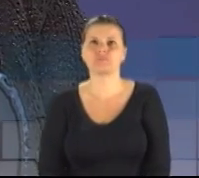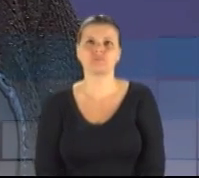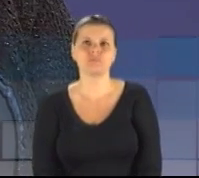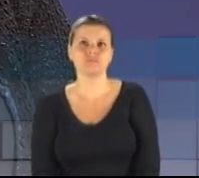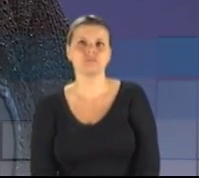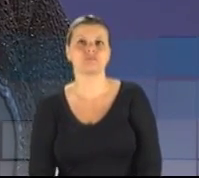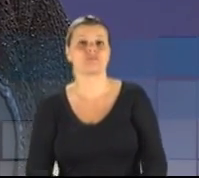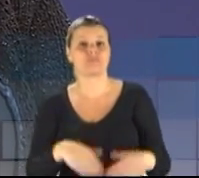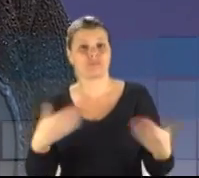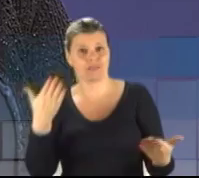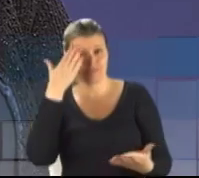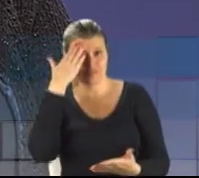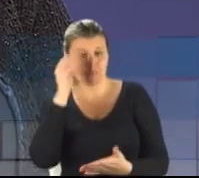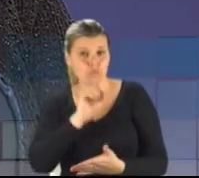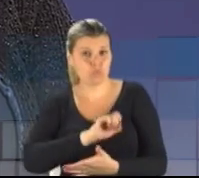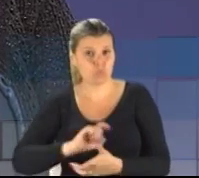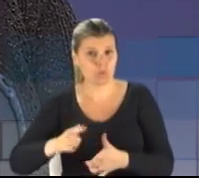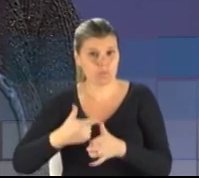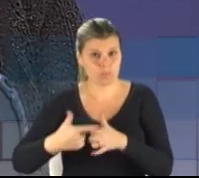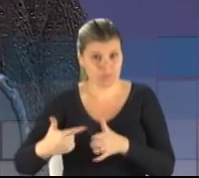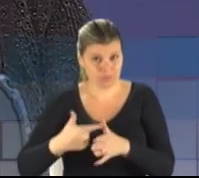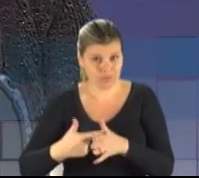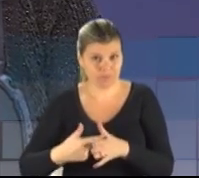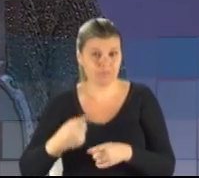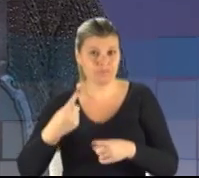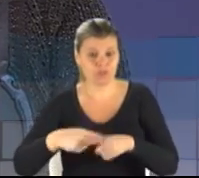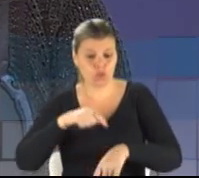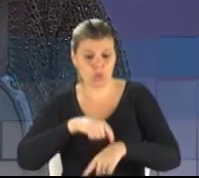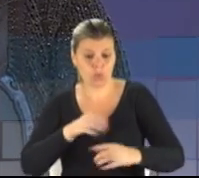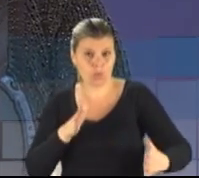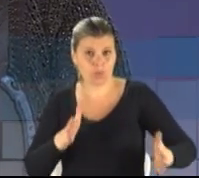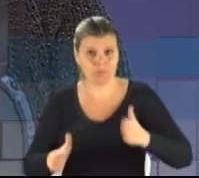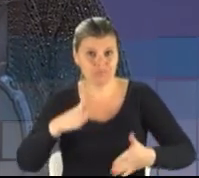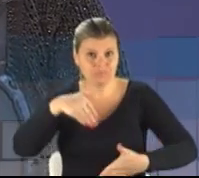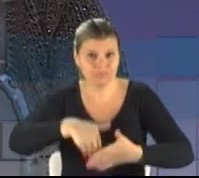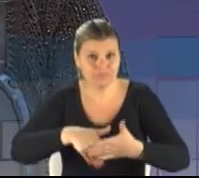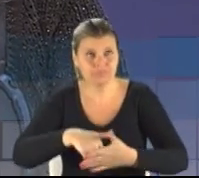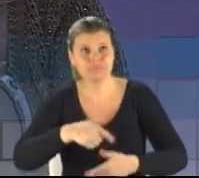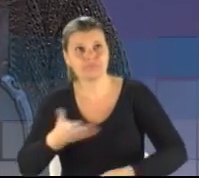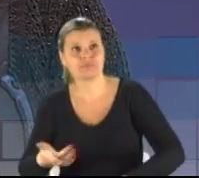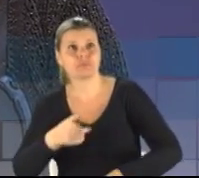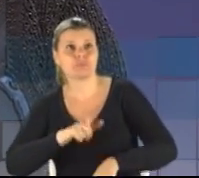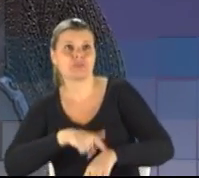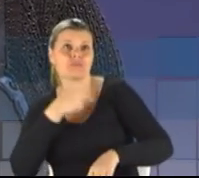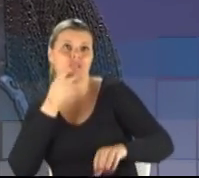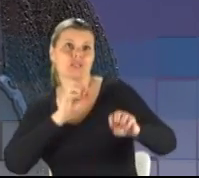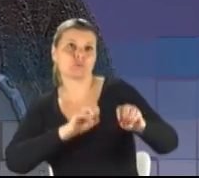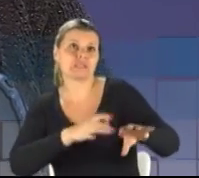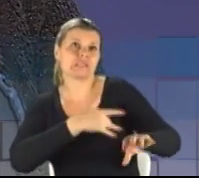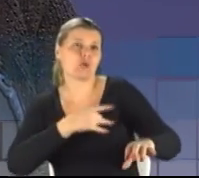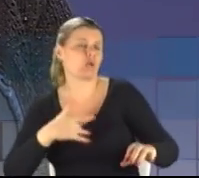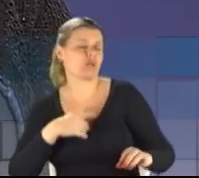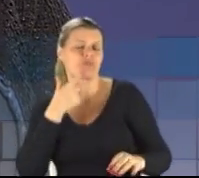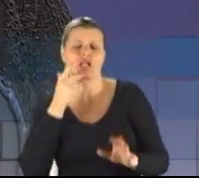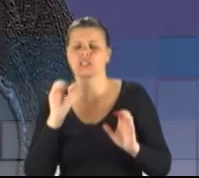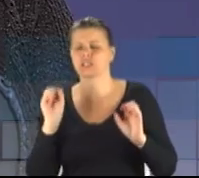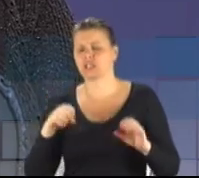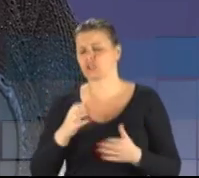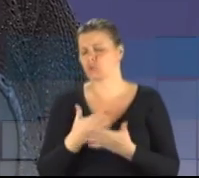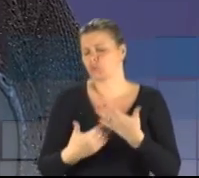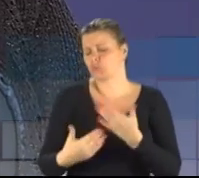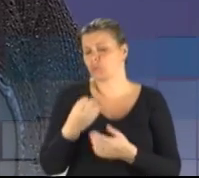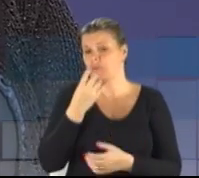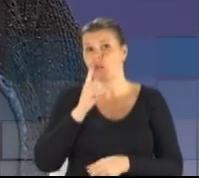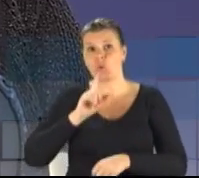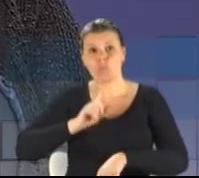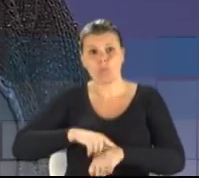Sabe qual é o problema, Nubem? É que na época de eleição, quando falam em educação e saúde, dizem que está tudo bem. Mas daí, na época do governo,